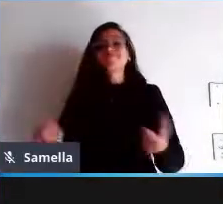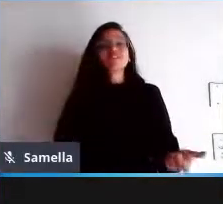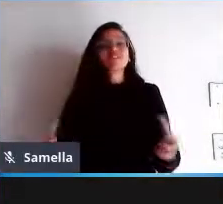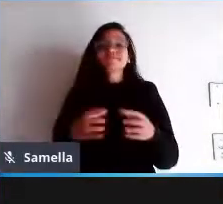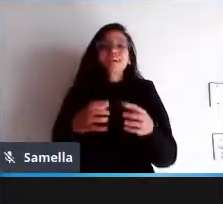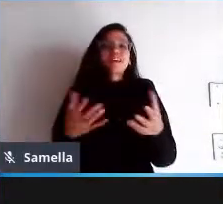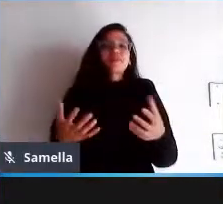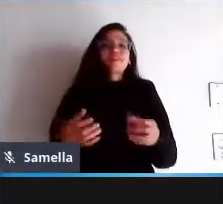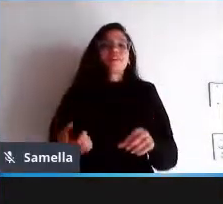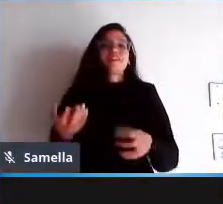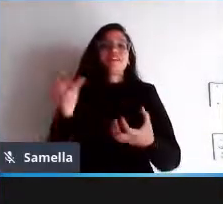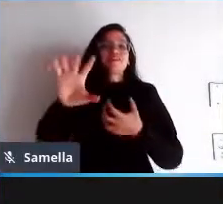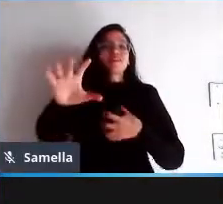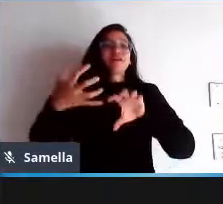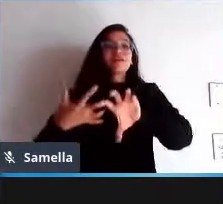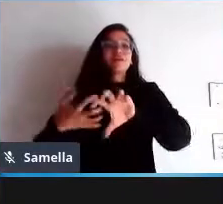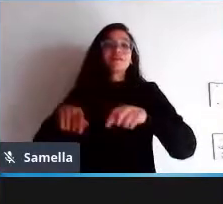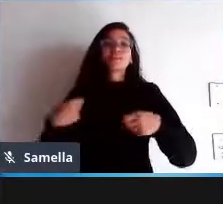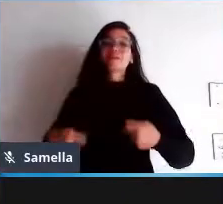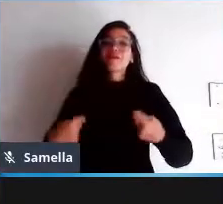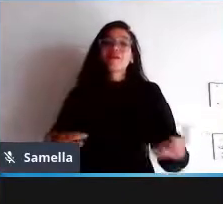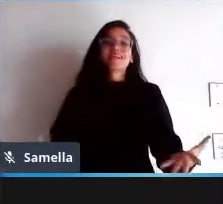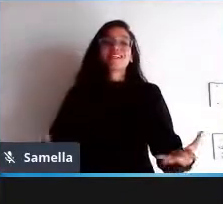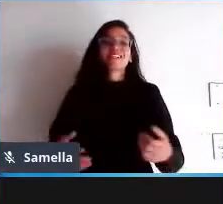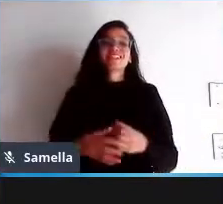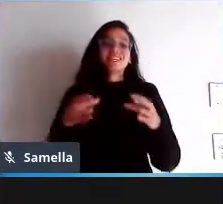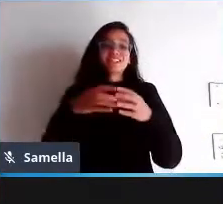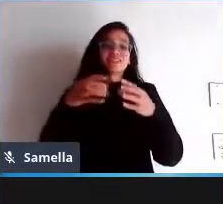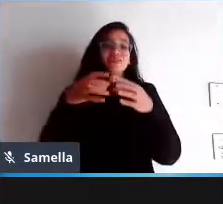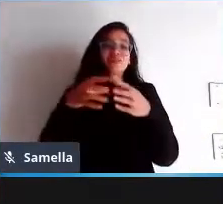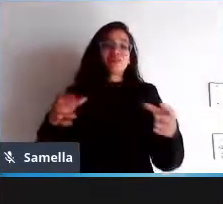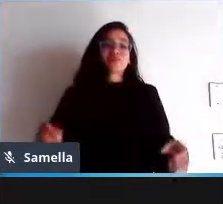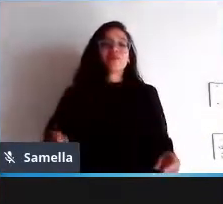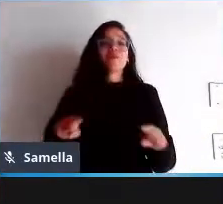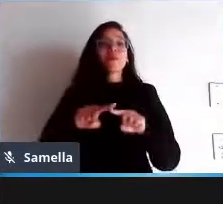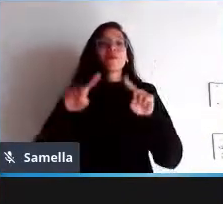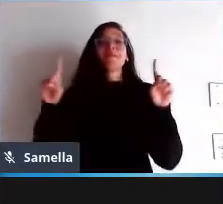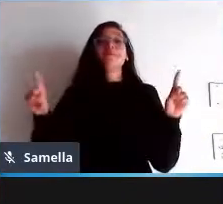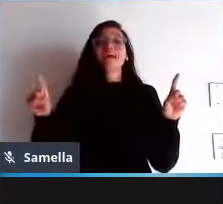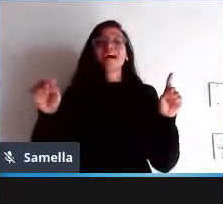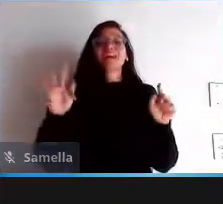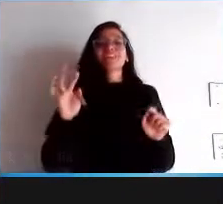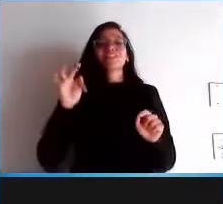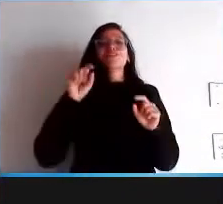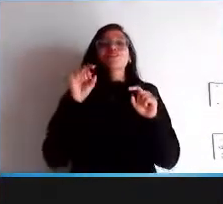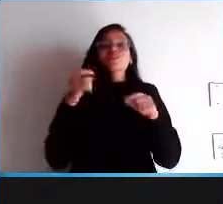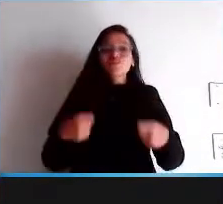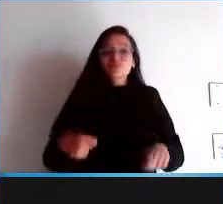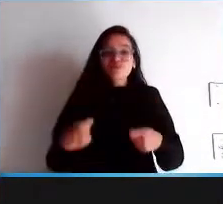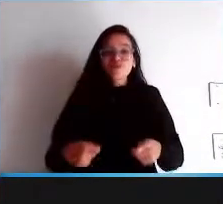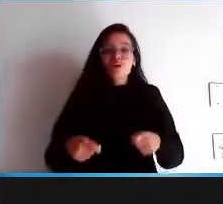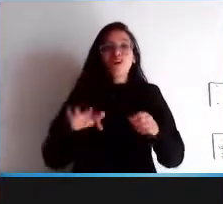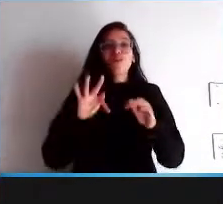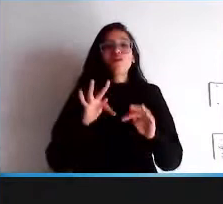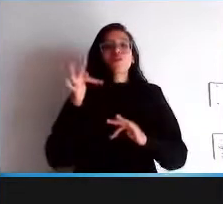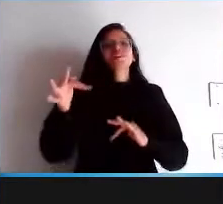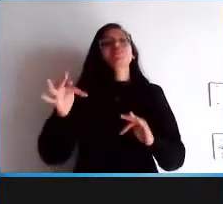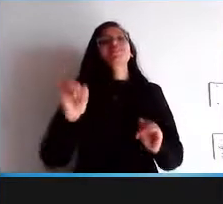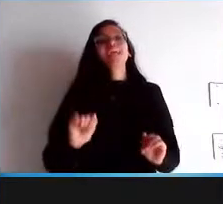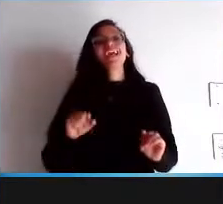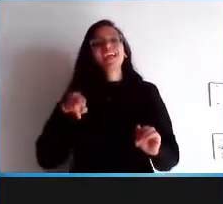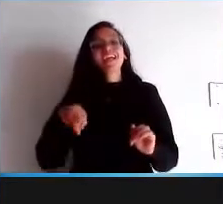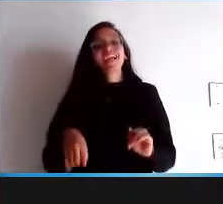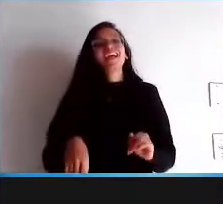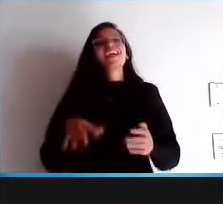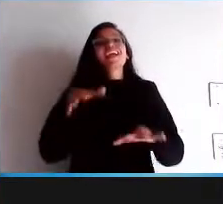mais importante é que só pode haver esse intercâmbio justo essa troca quando há inclusão e aí existem duas